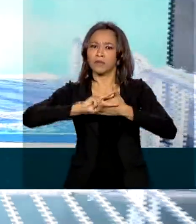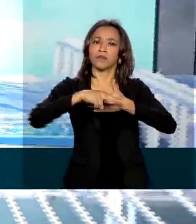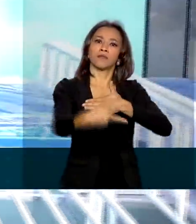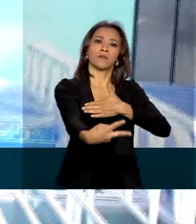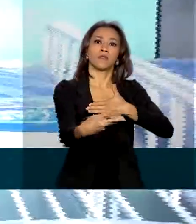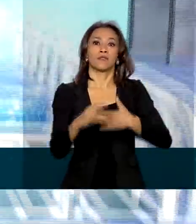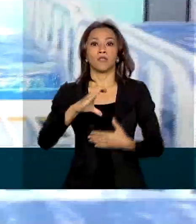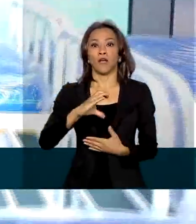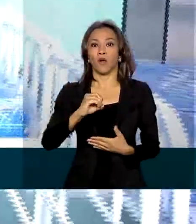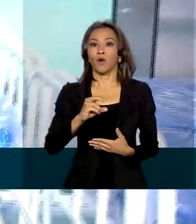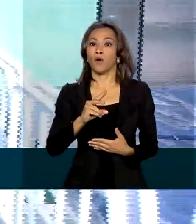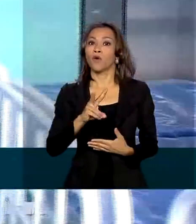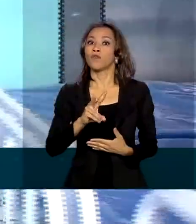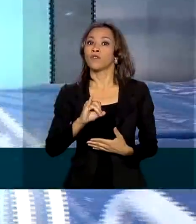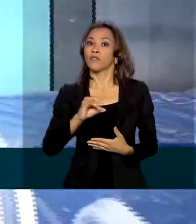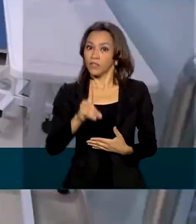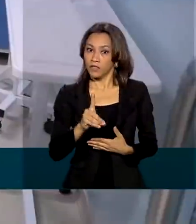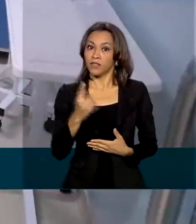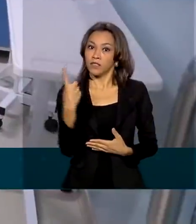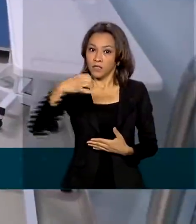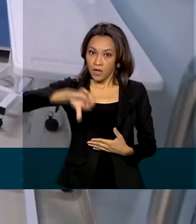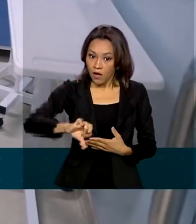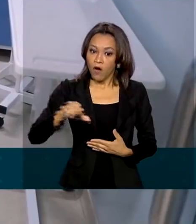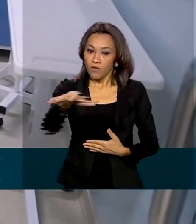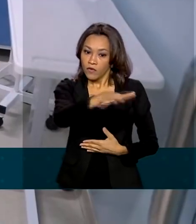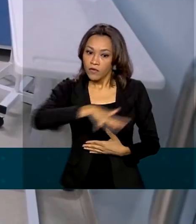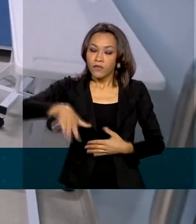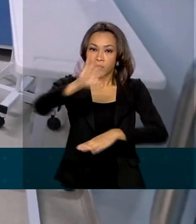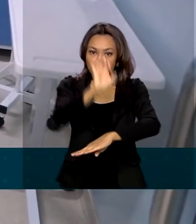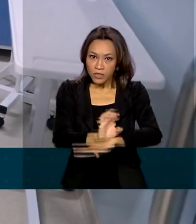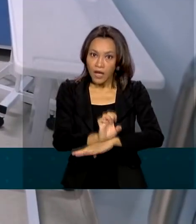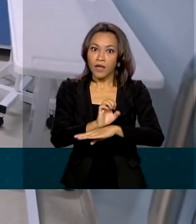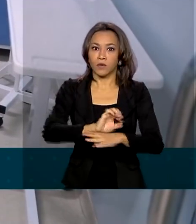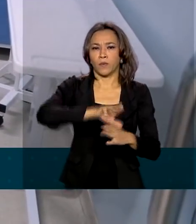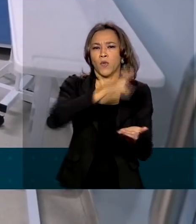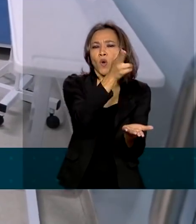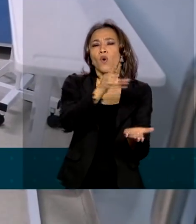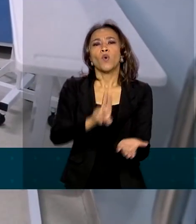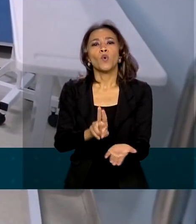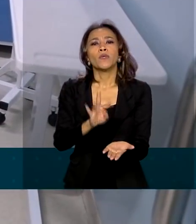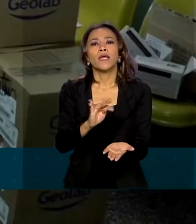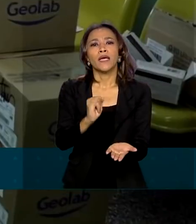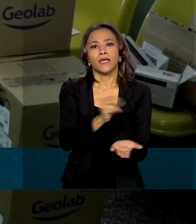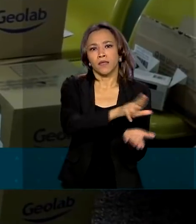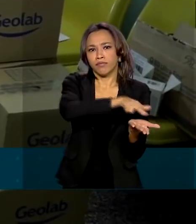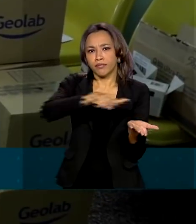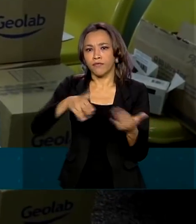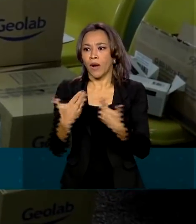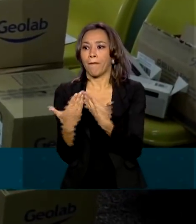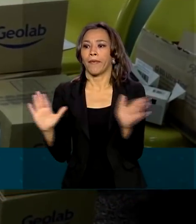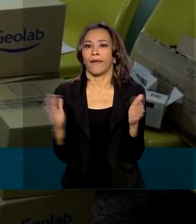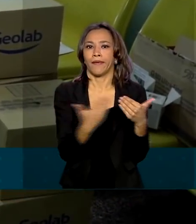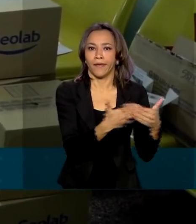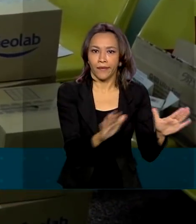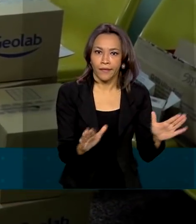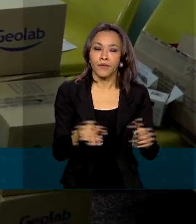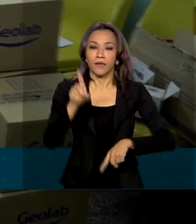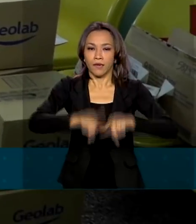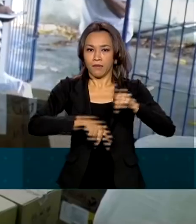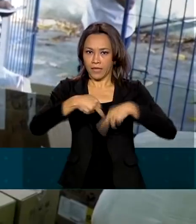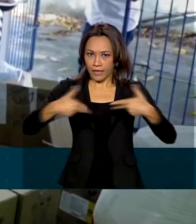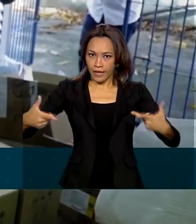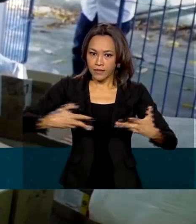sobre o sistema de saúde amazonense. Leitos de enfermaria e UTI foram ativados, equipamentos e insumos